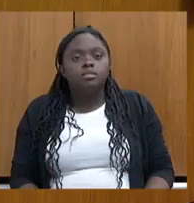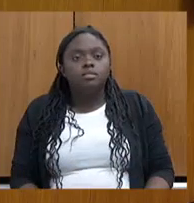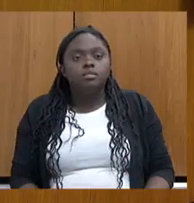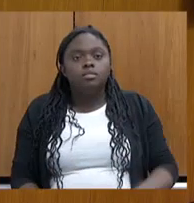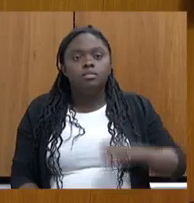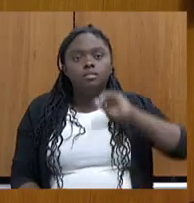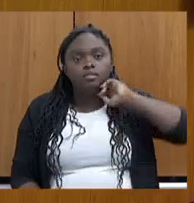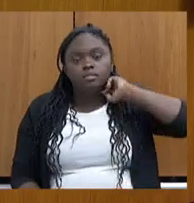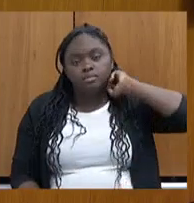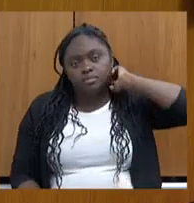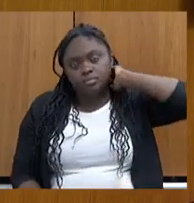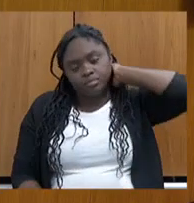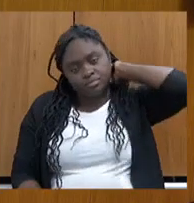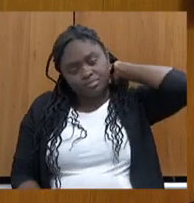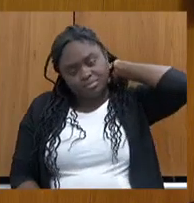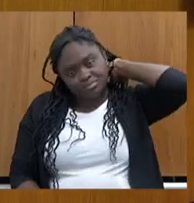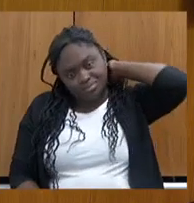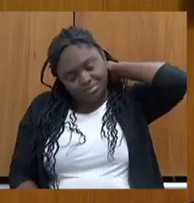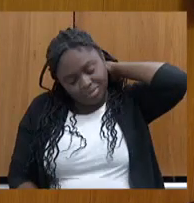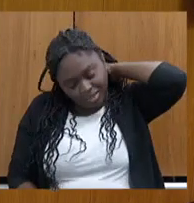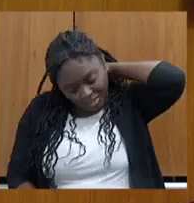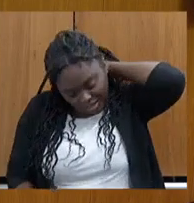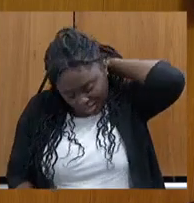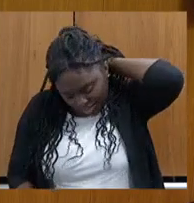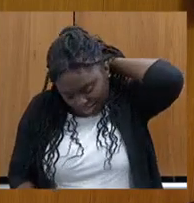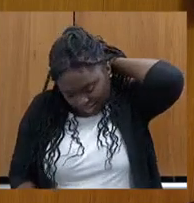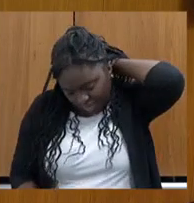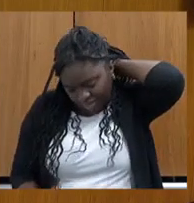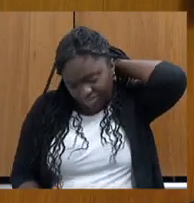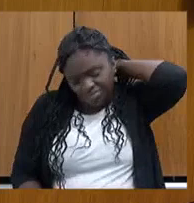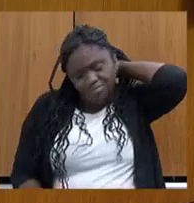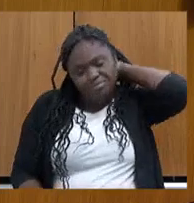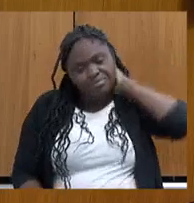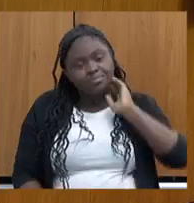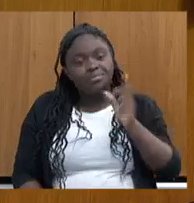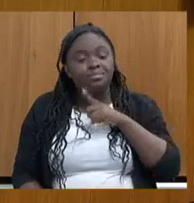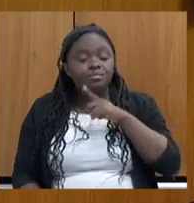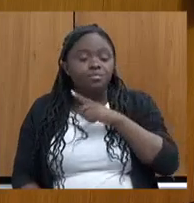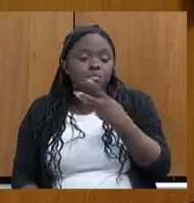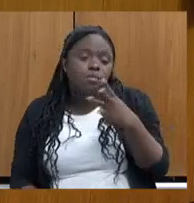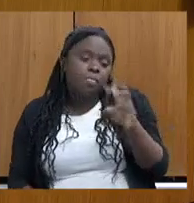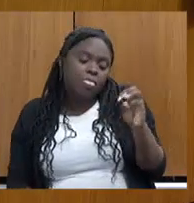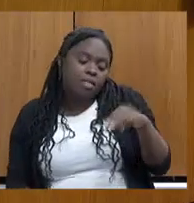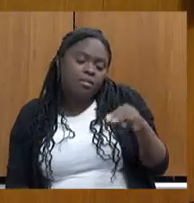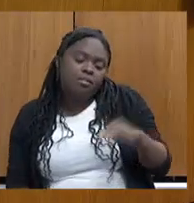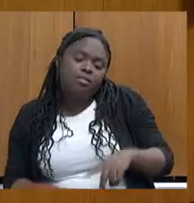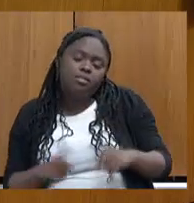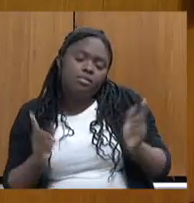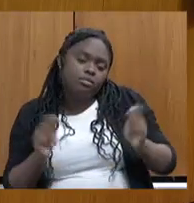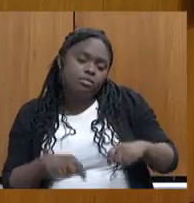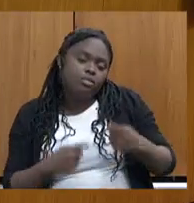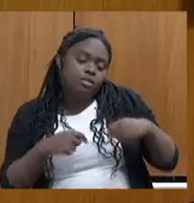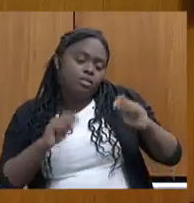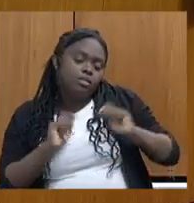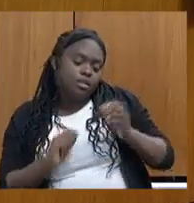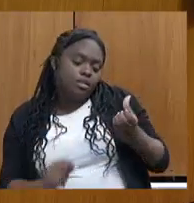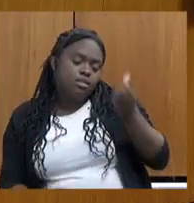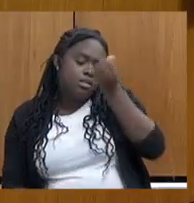30 minutos, senão você tinha que me dar três horas. Por isso que não vem nada de direitos humanos, secretária. Aqui tem.